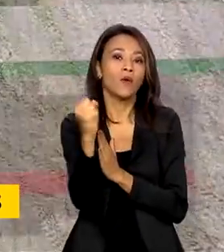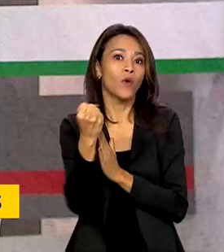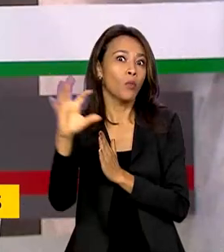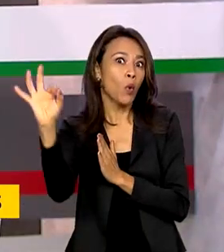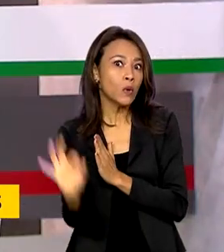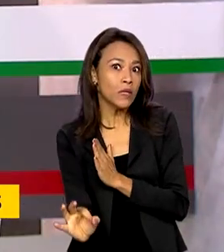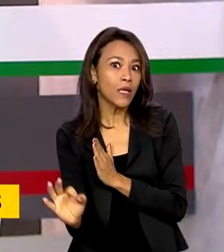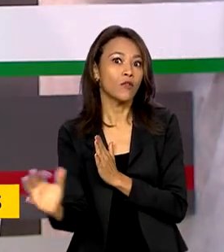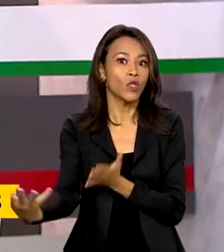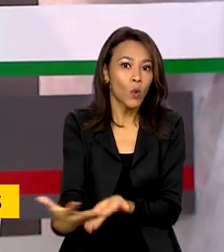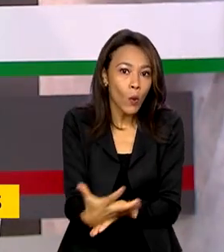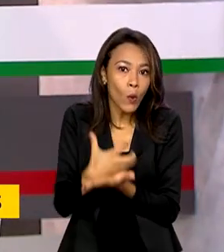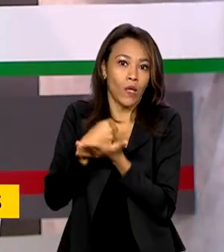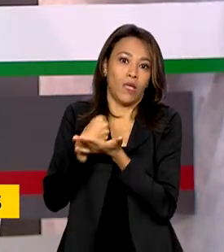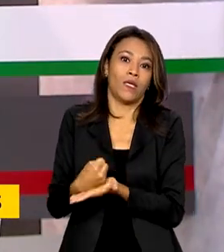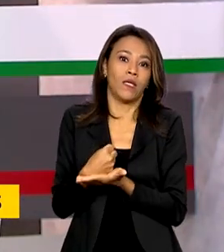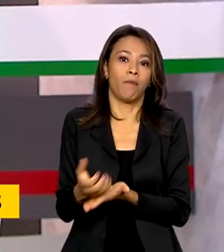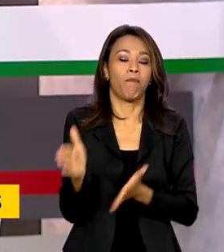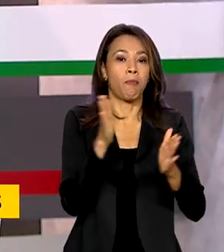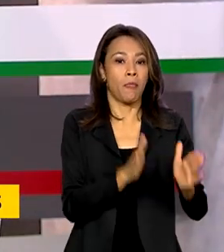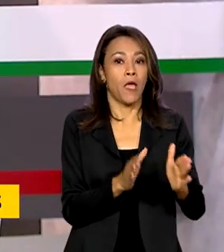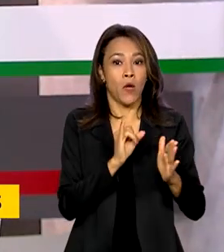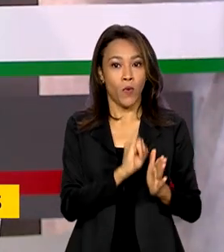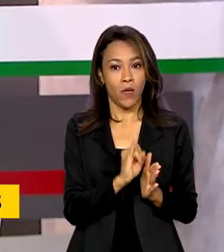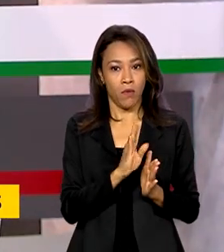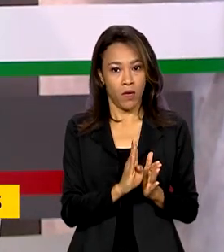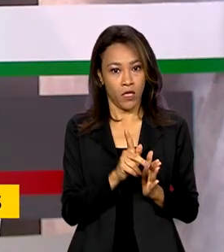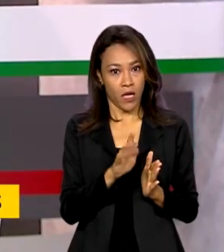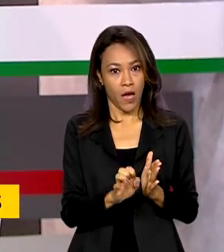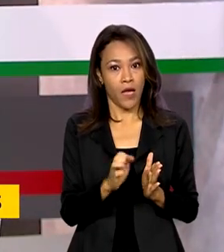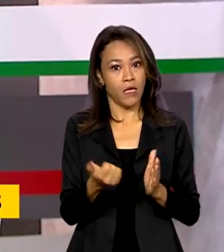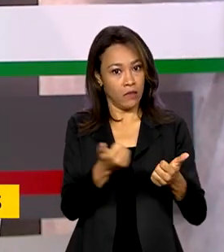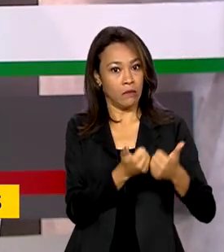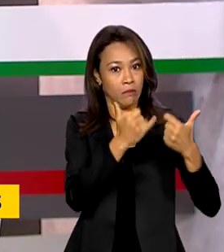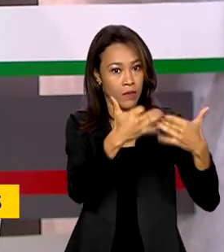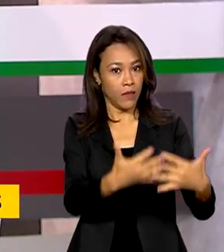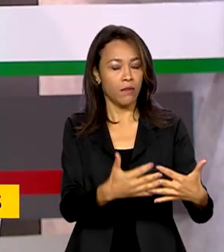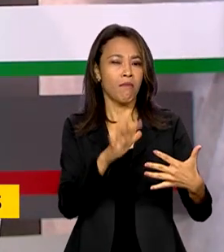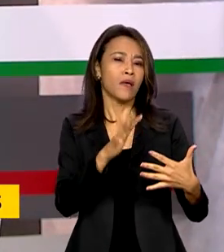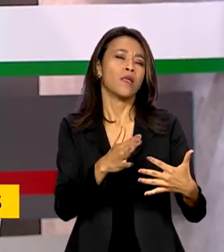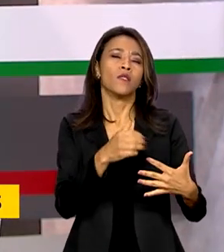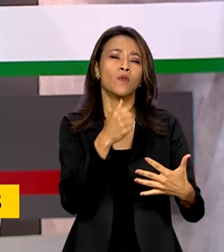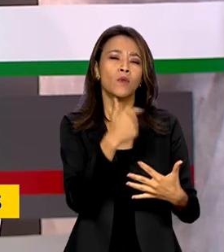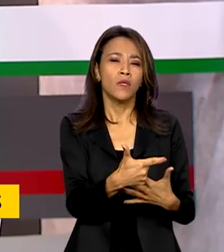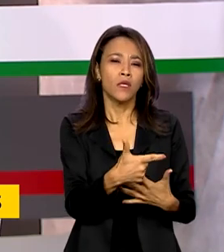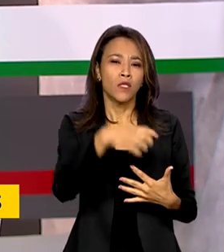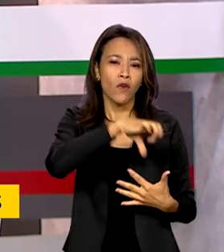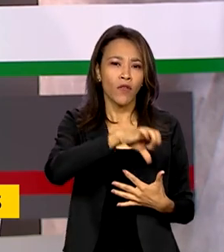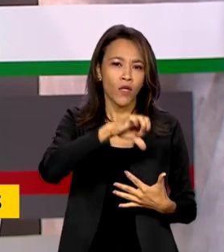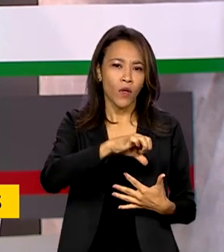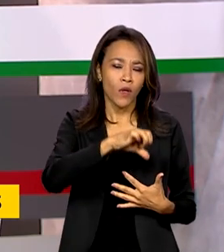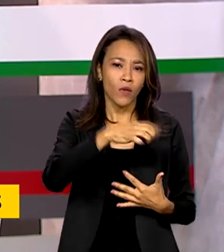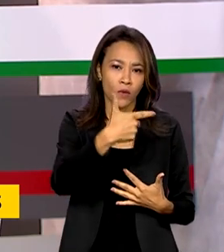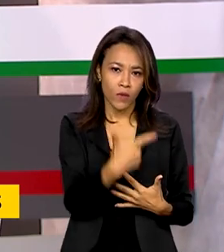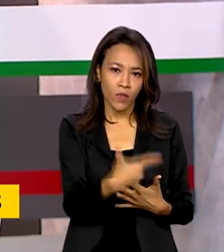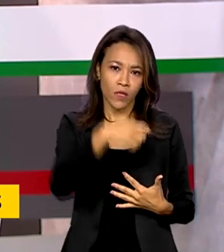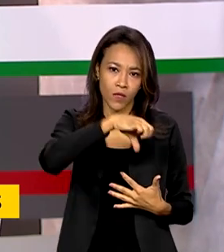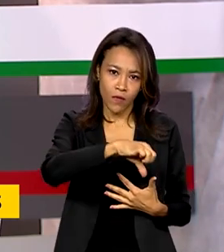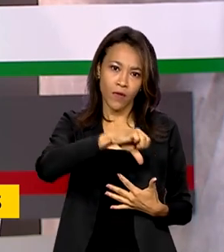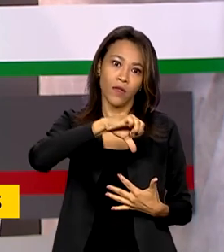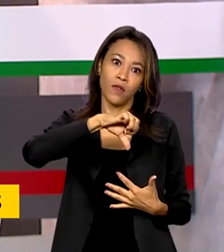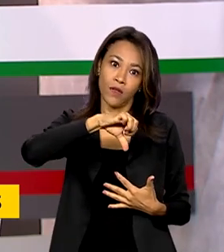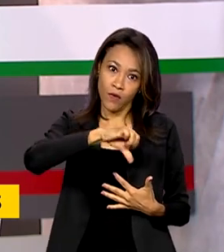Já a estimativa do IBGE é de uma safra de grãos de 299,7 milhões de